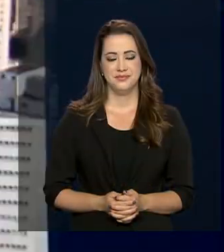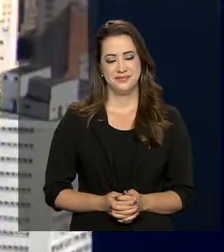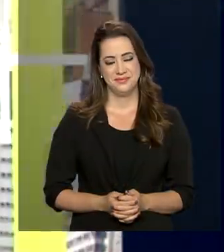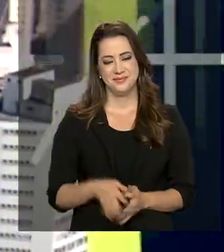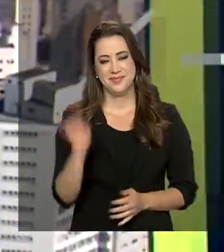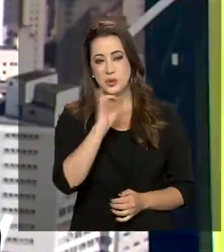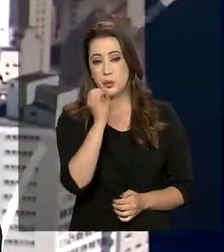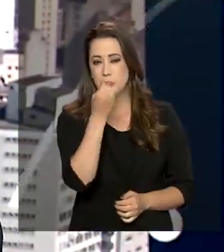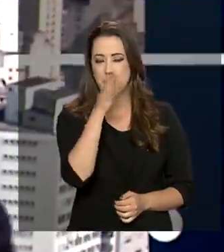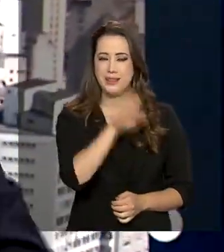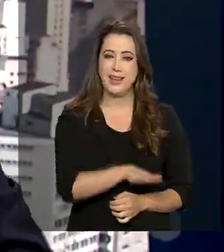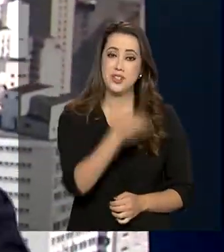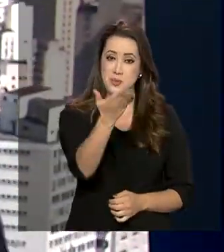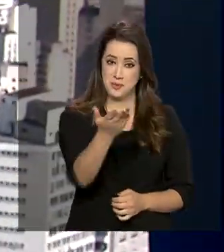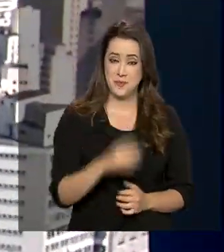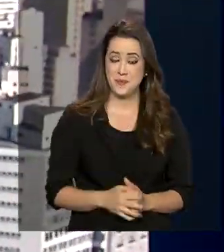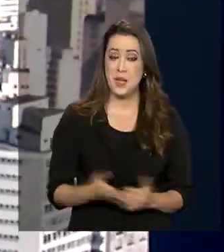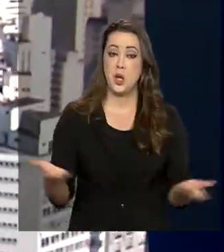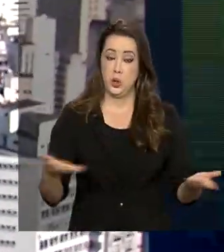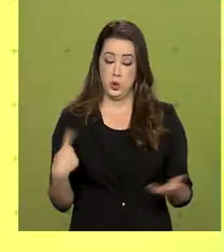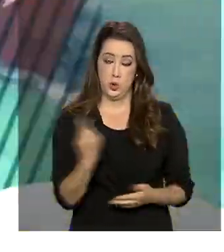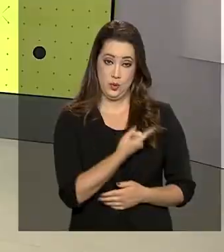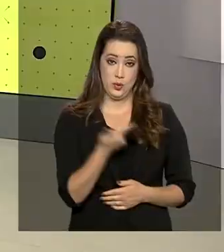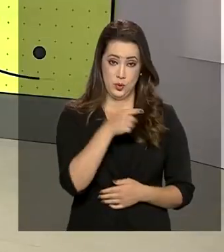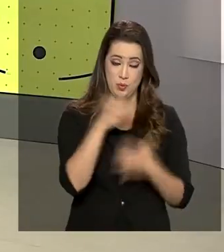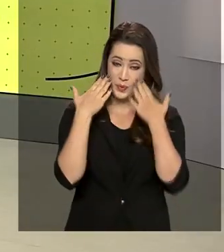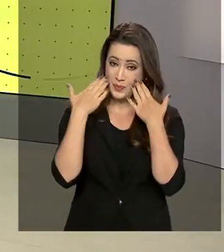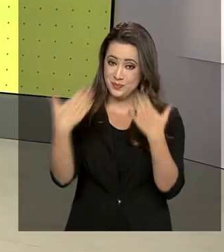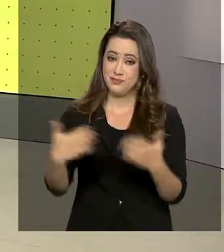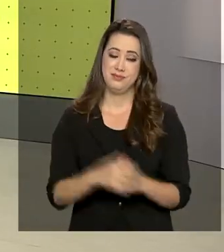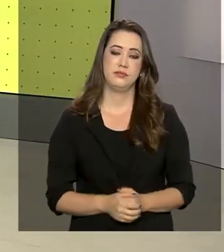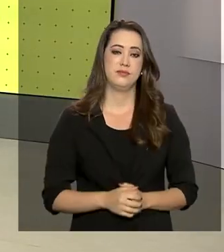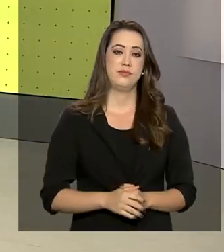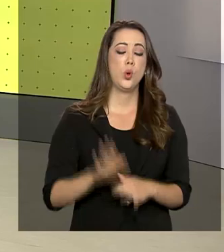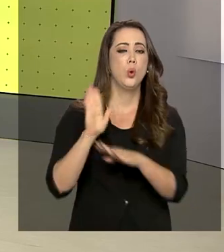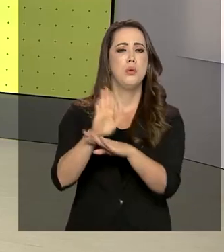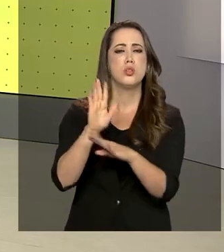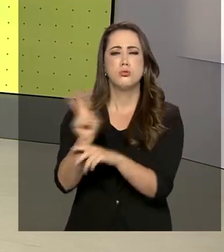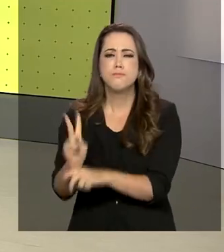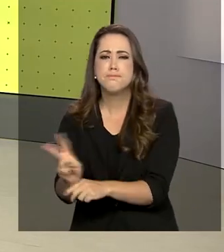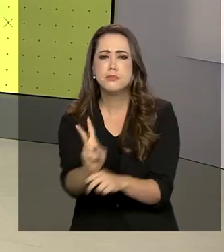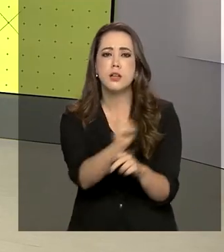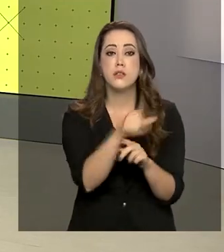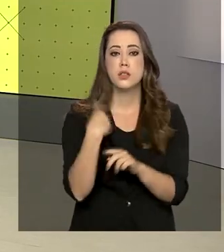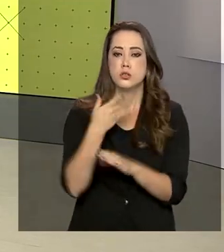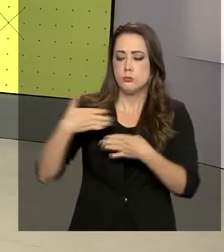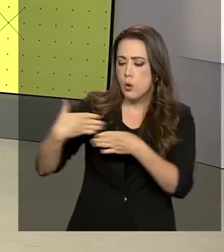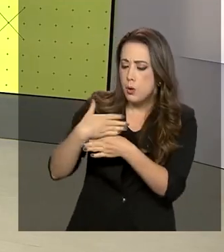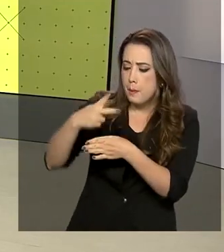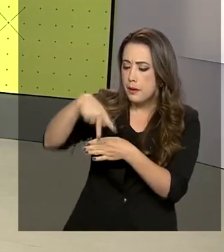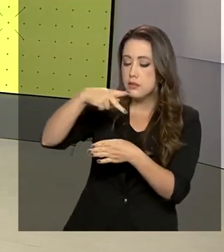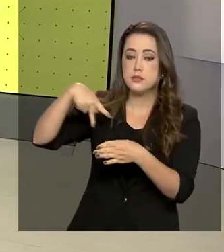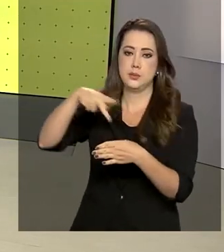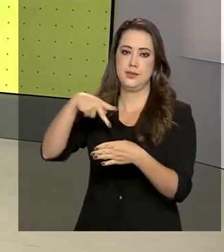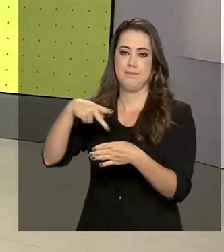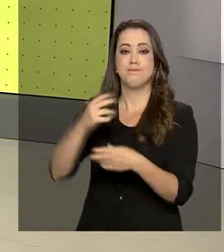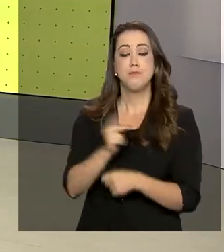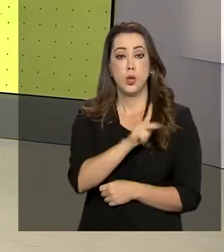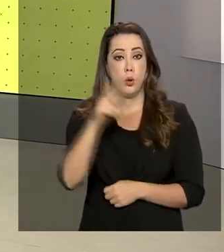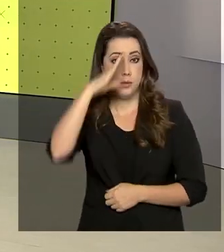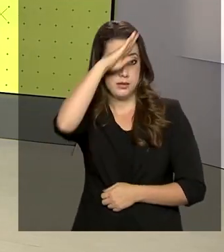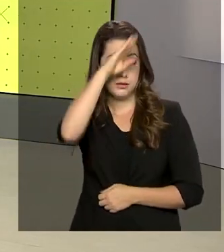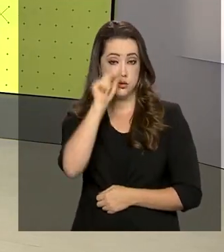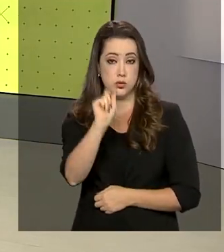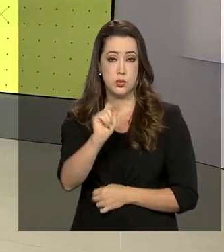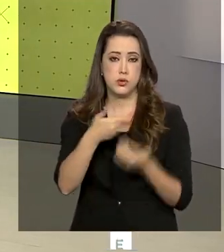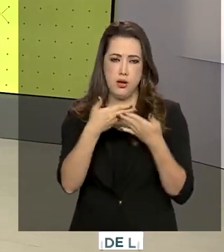Boa tarde para você, o governo agora está de volta. Um reforço na vigilância das nossas fronteiras. O presidente Jair Bolsonaro